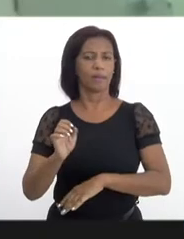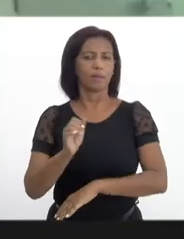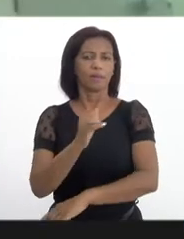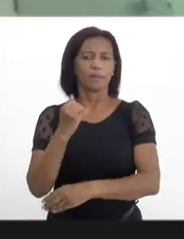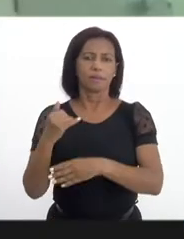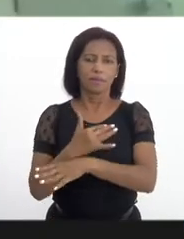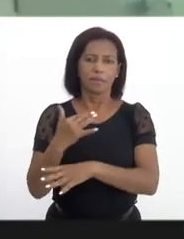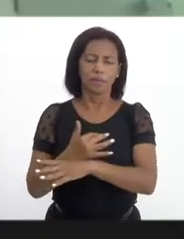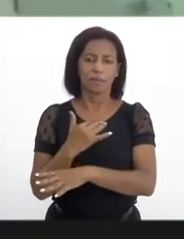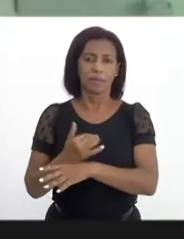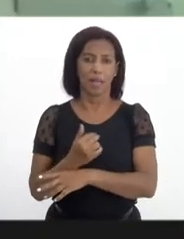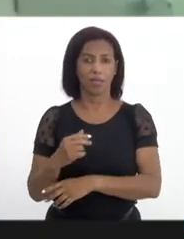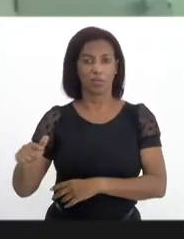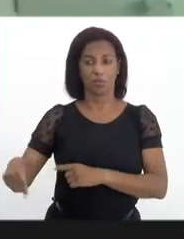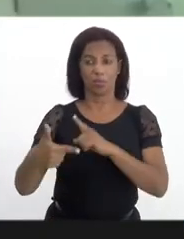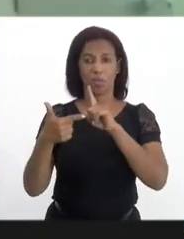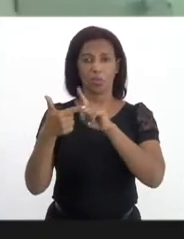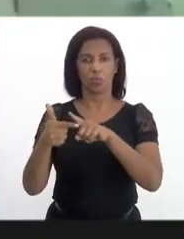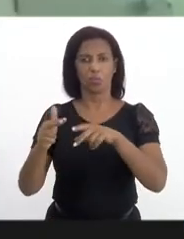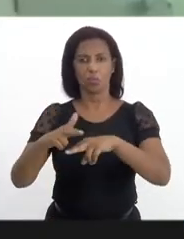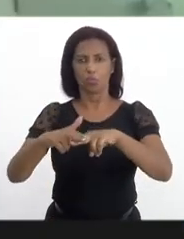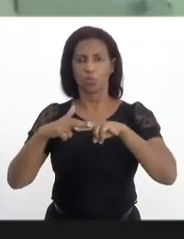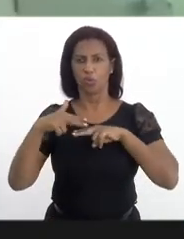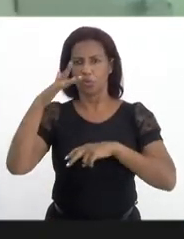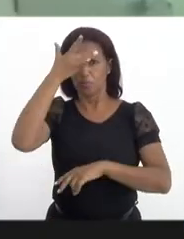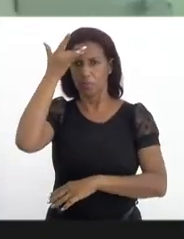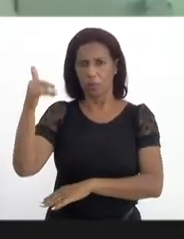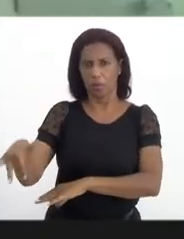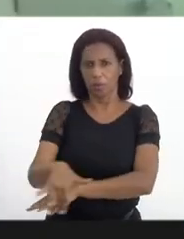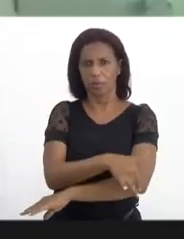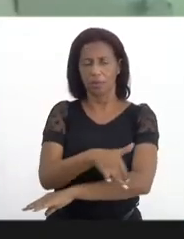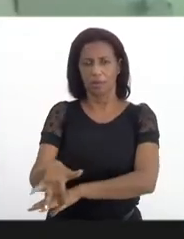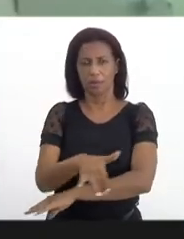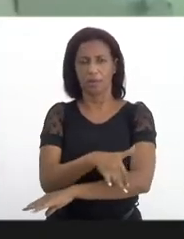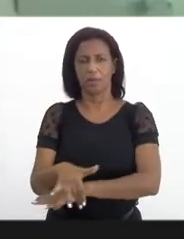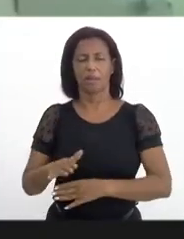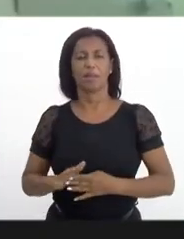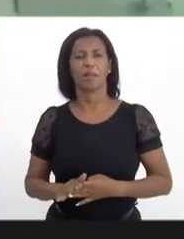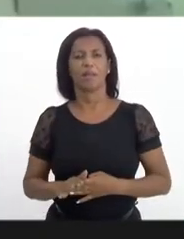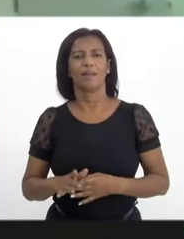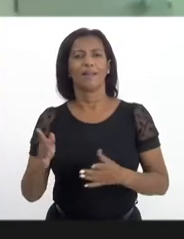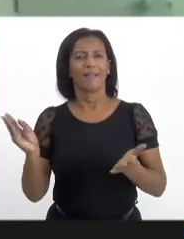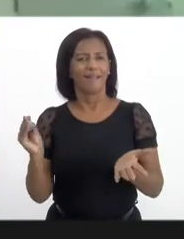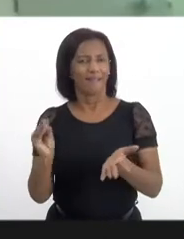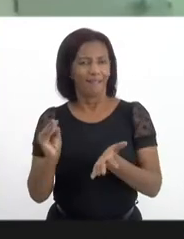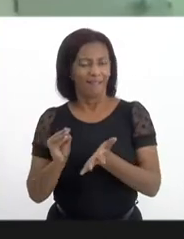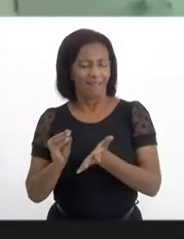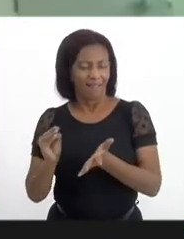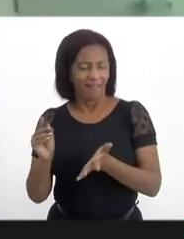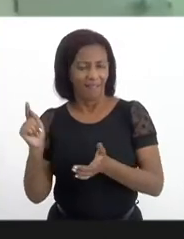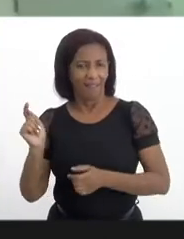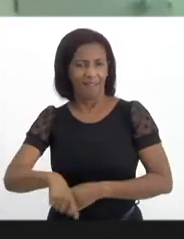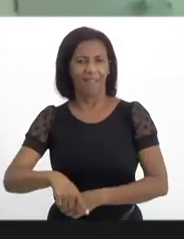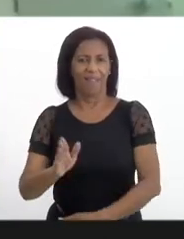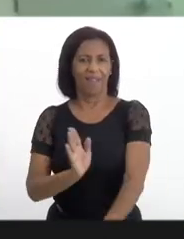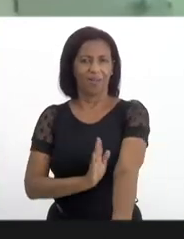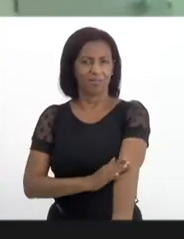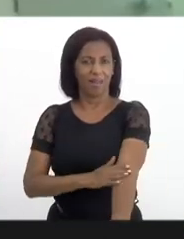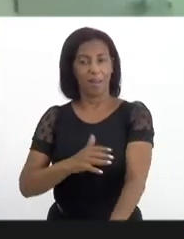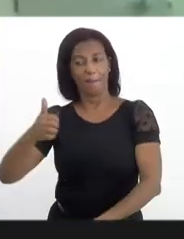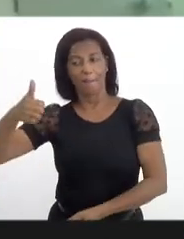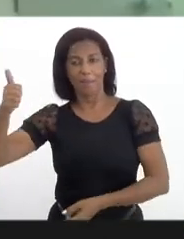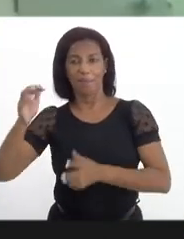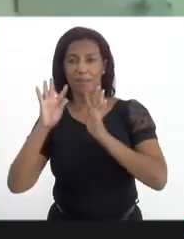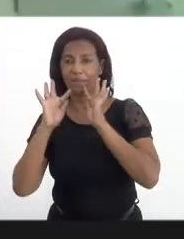a segunda maior causa de pessoas em situação de rua, de acordo com o nosso censo, é a dependência química. A primeira são conflitos familiares, e a